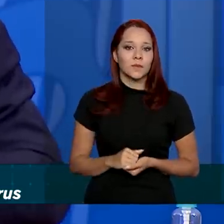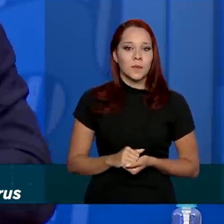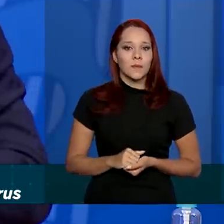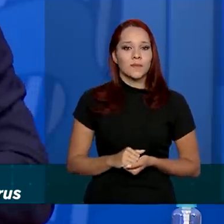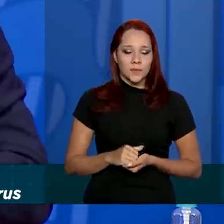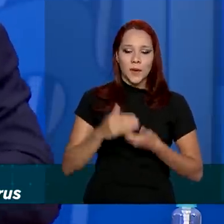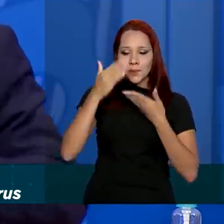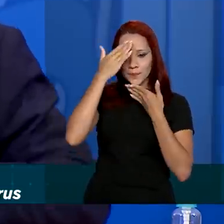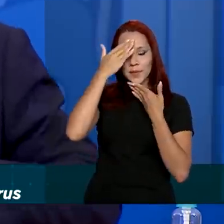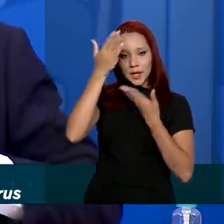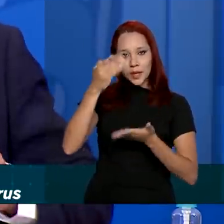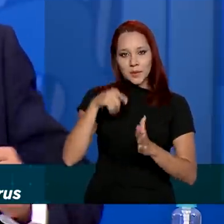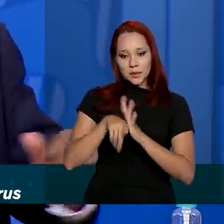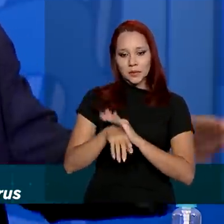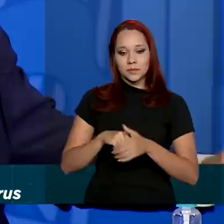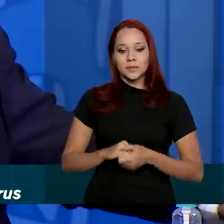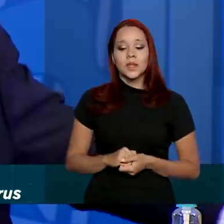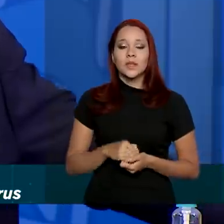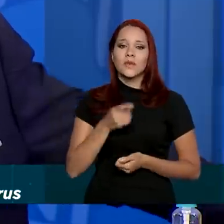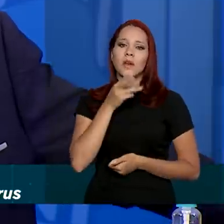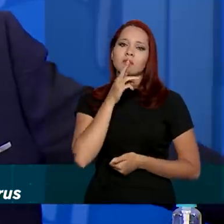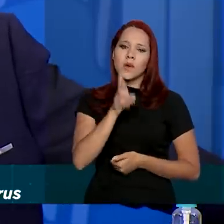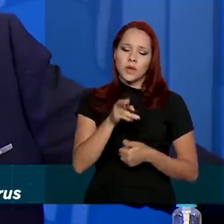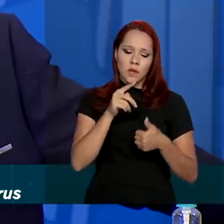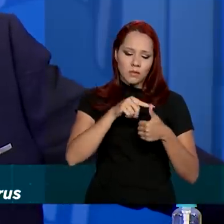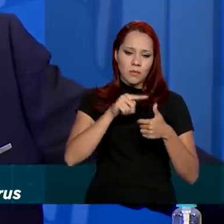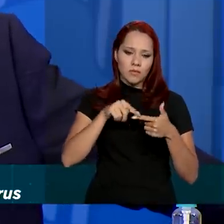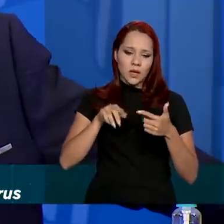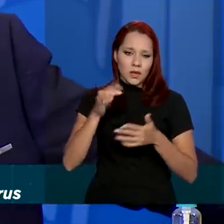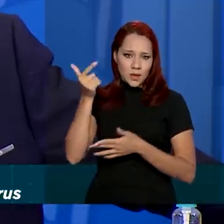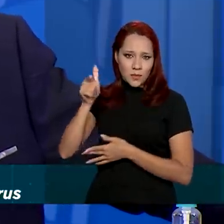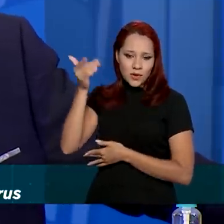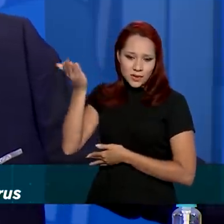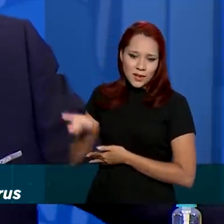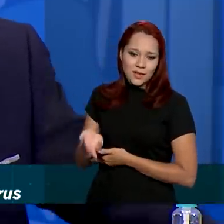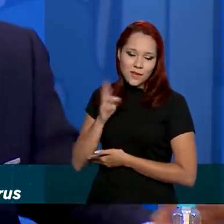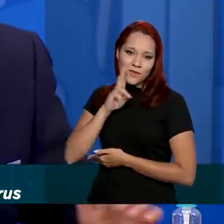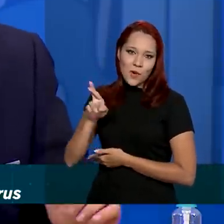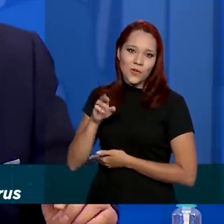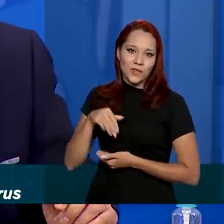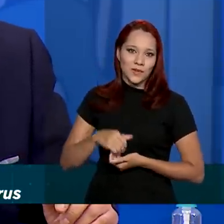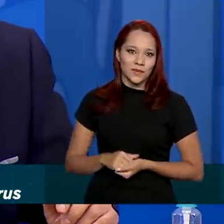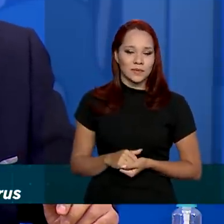Obrigado, obrigado pela pergunta. Eu vou responder parte, eu vou deixar o Marcelo responder a outra parte aqui, tá?